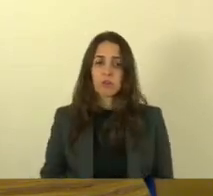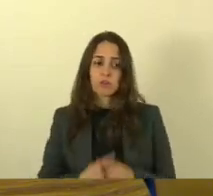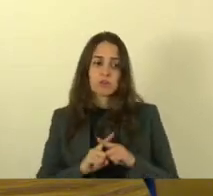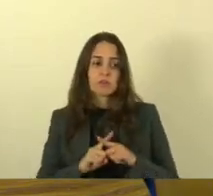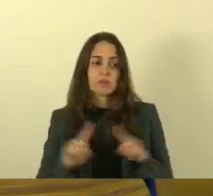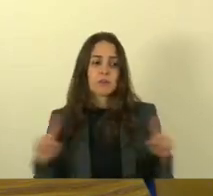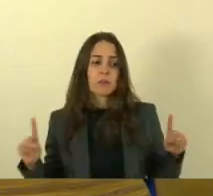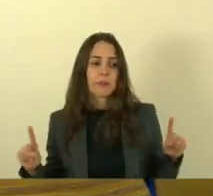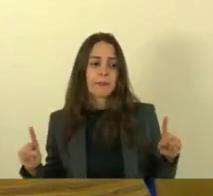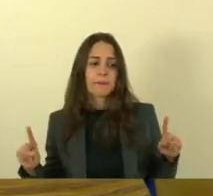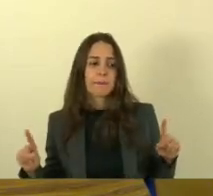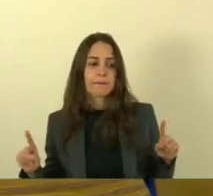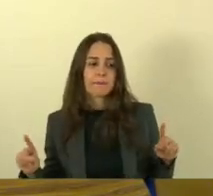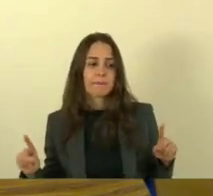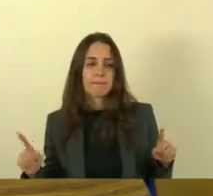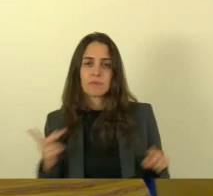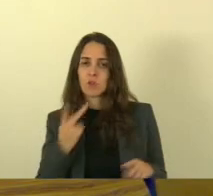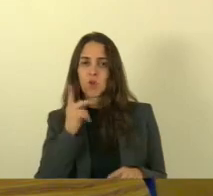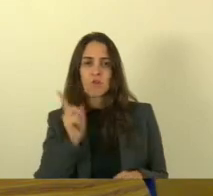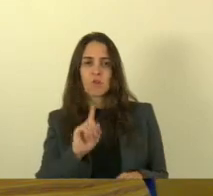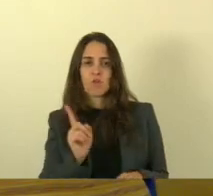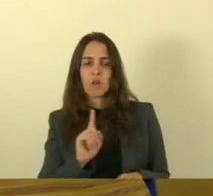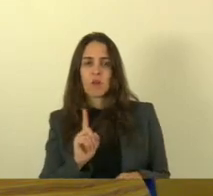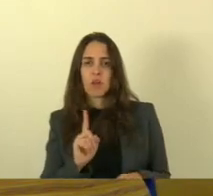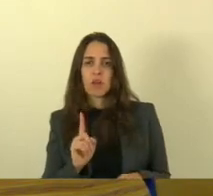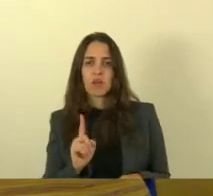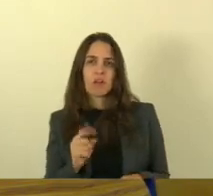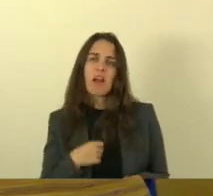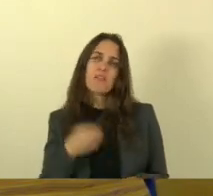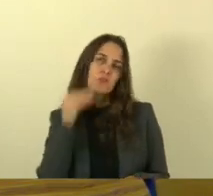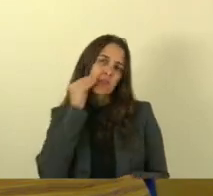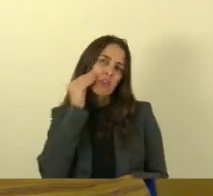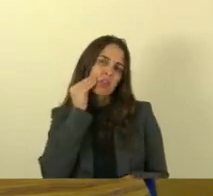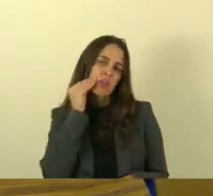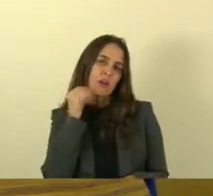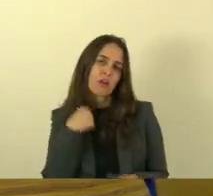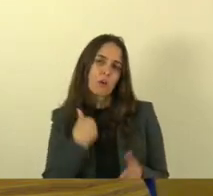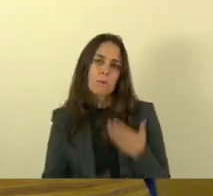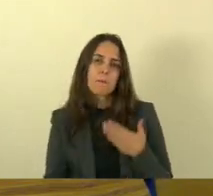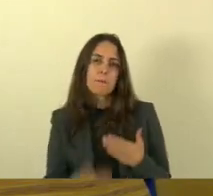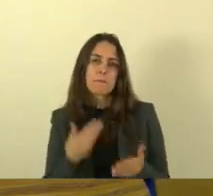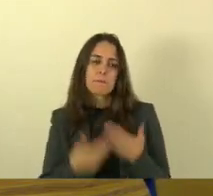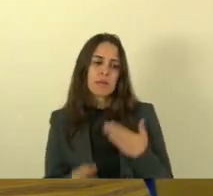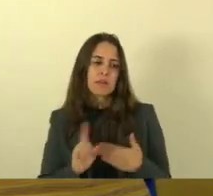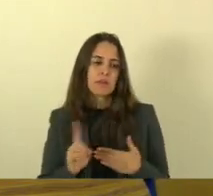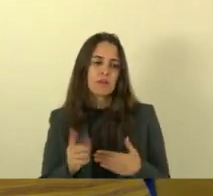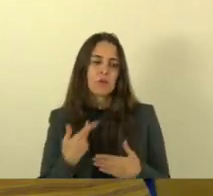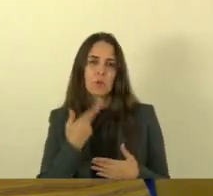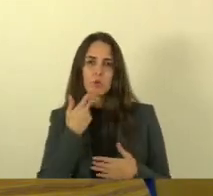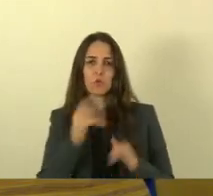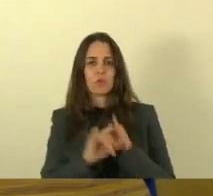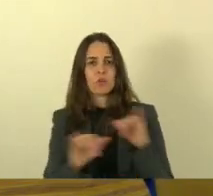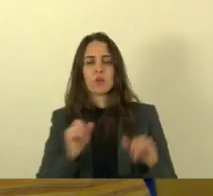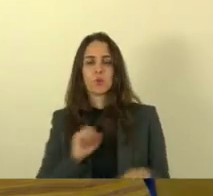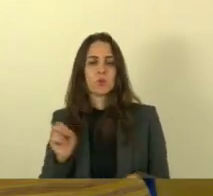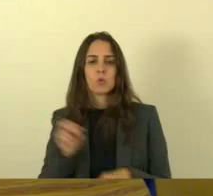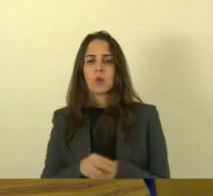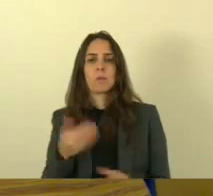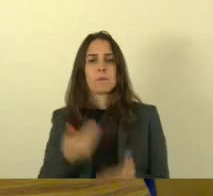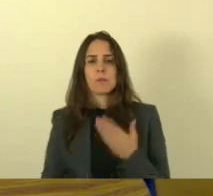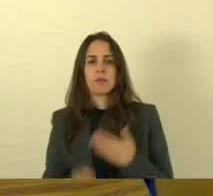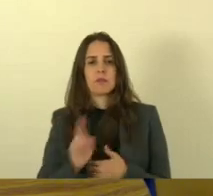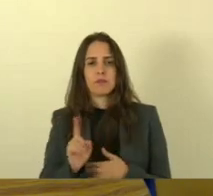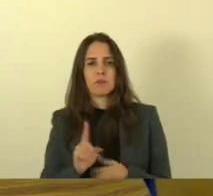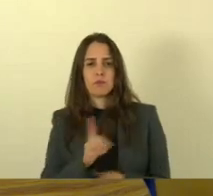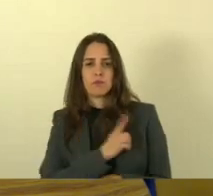eu não nós não vamos entrar numa ação dessa para perder porque fica mal para mim estou falando antes eu não entro para perder e tenho certeza